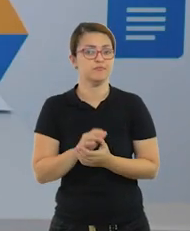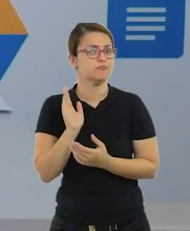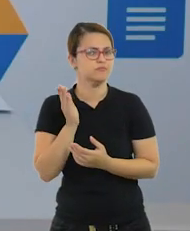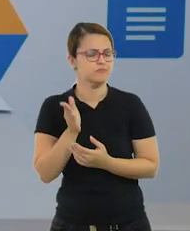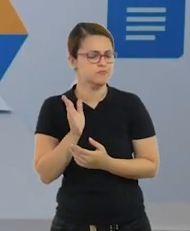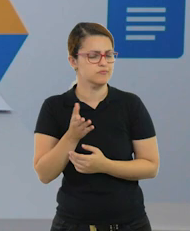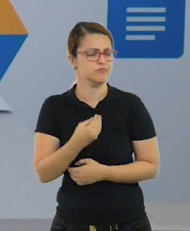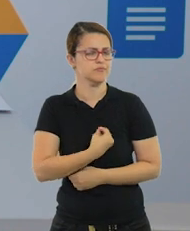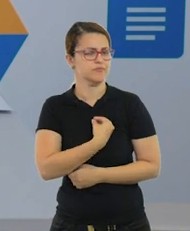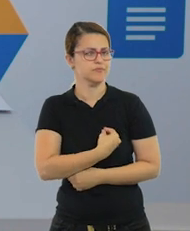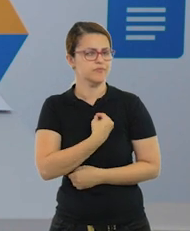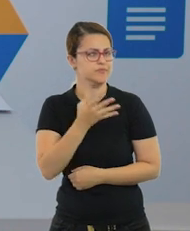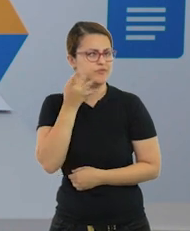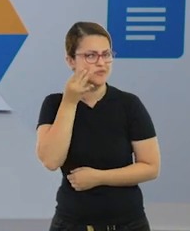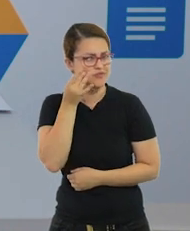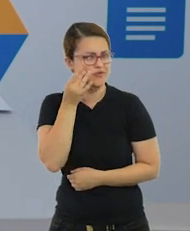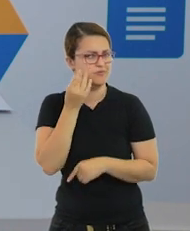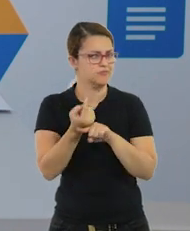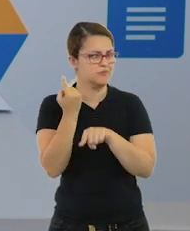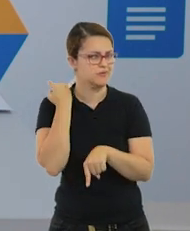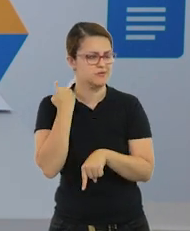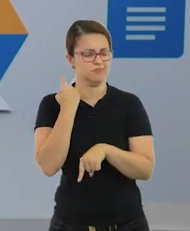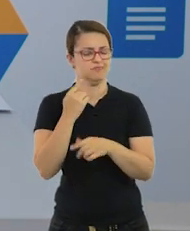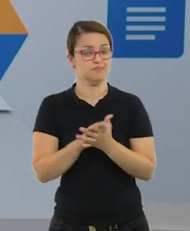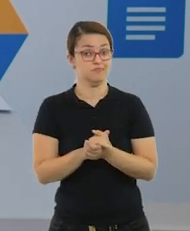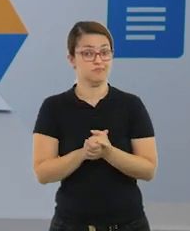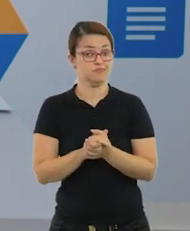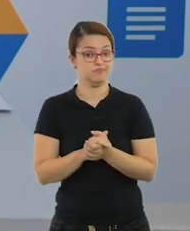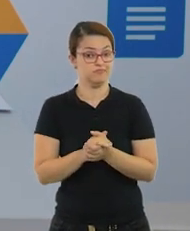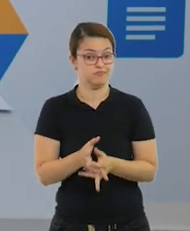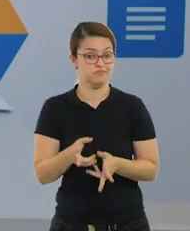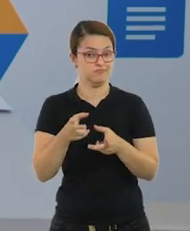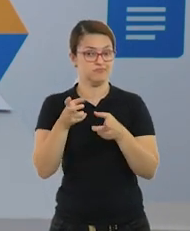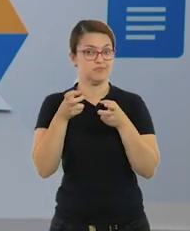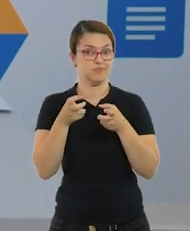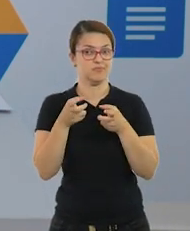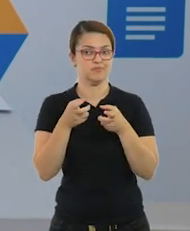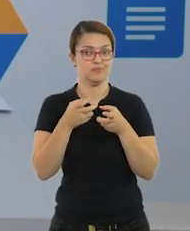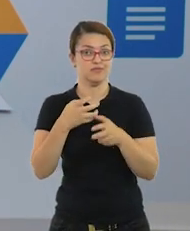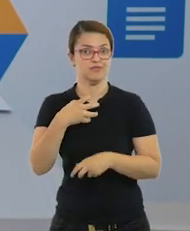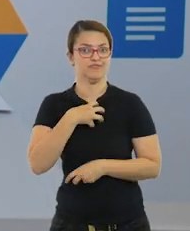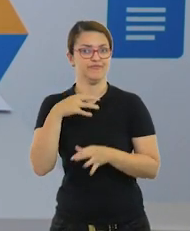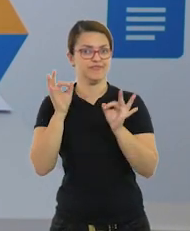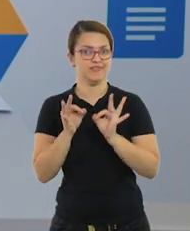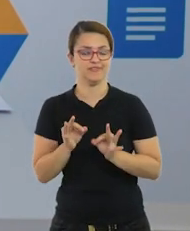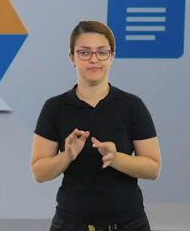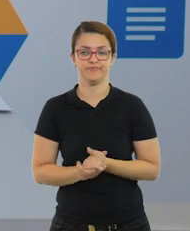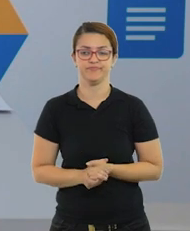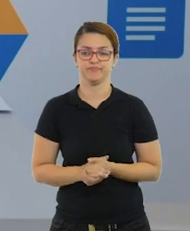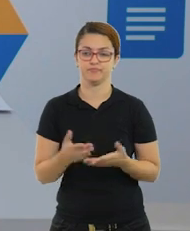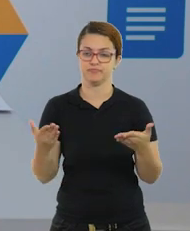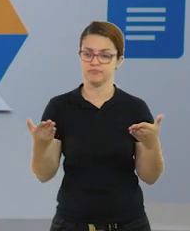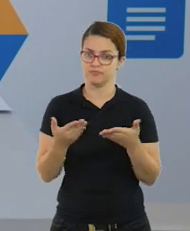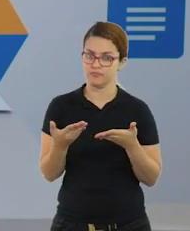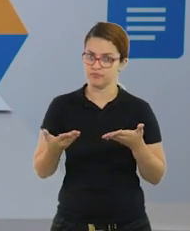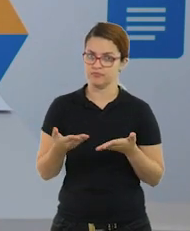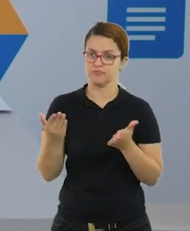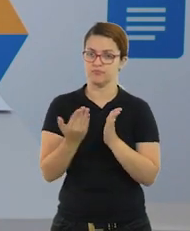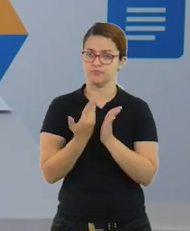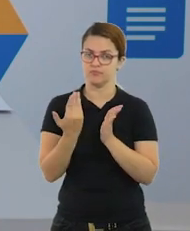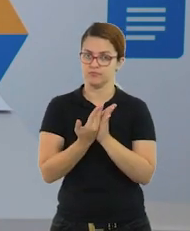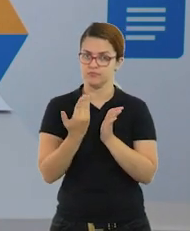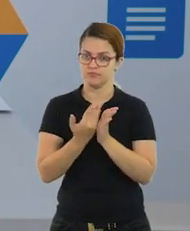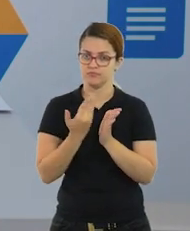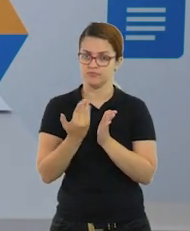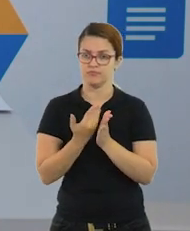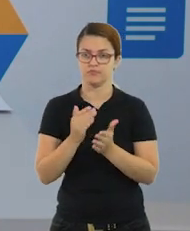situações que vocês podem ter vivenciado e que vocês possam se identificar em alguma delas. Agora vocês podem